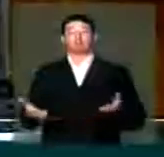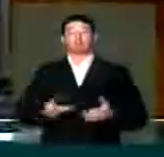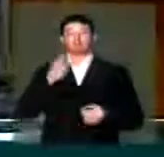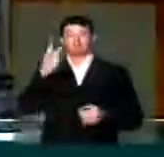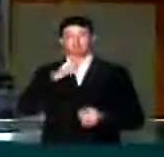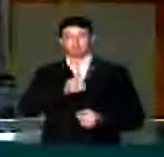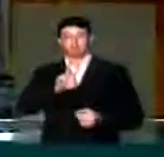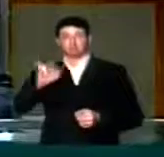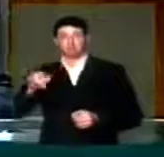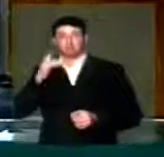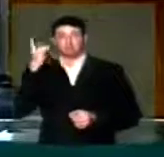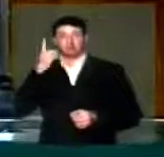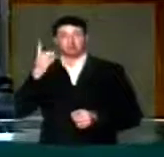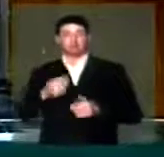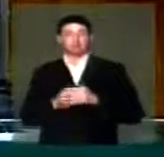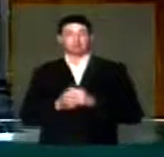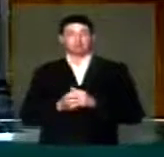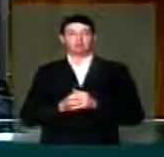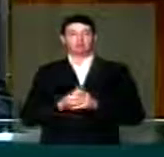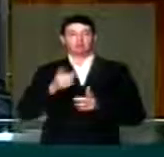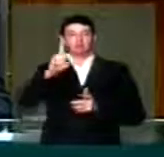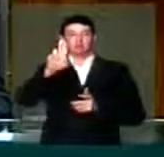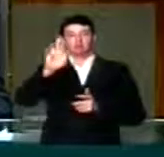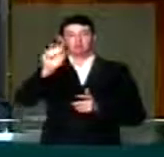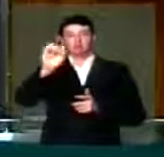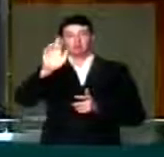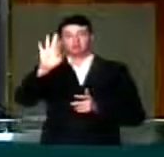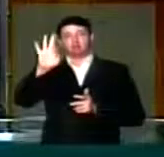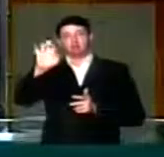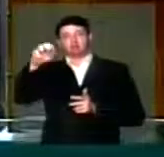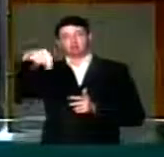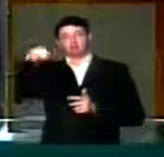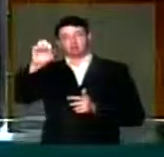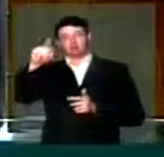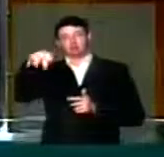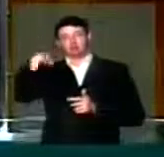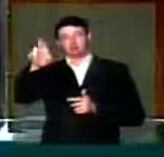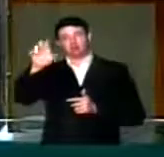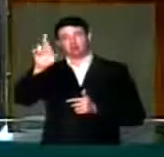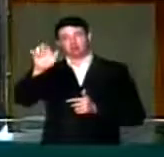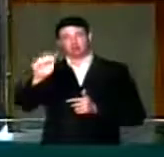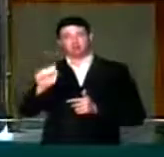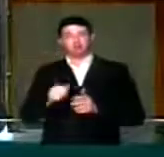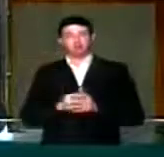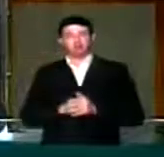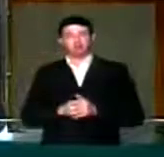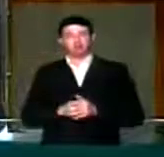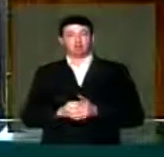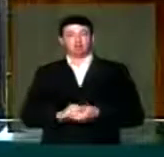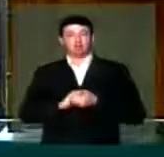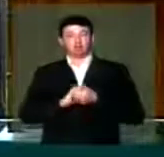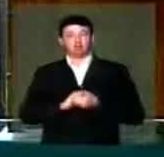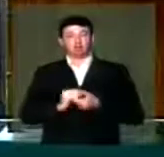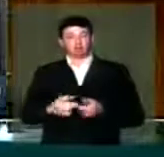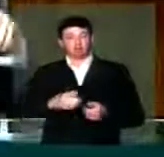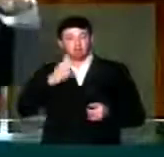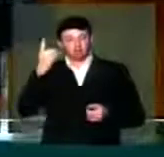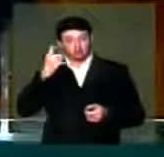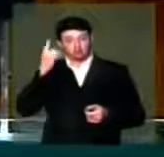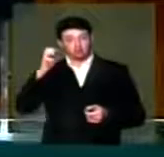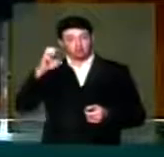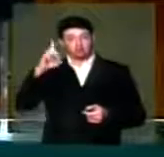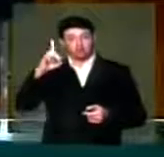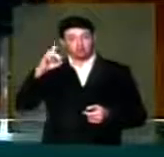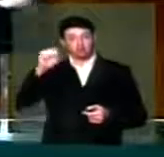A palavra é o deputado Duarte Nogueira, saudando o deputado